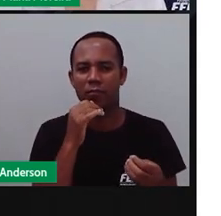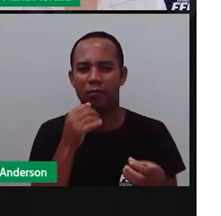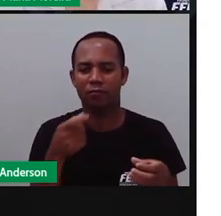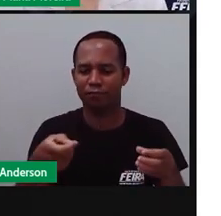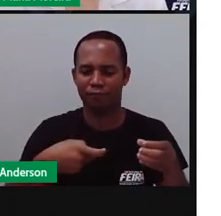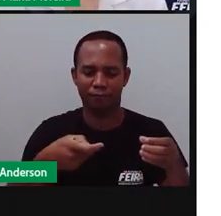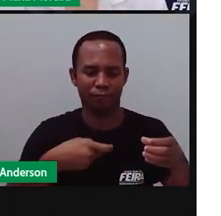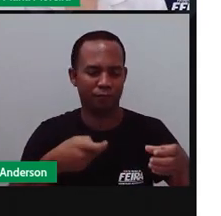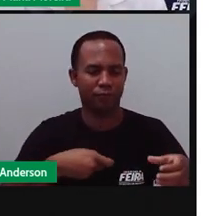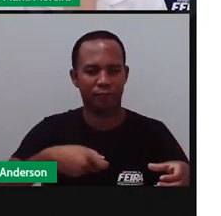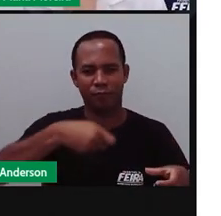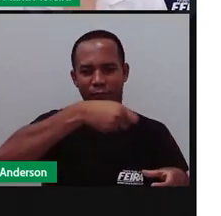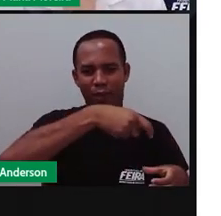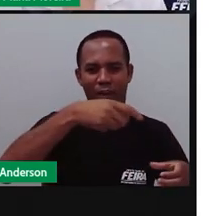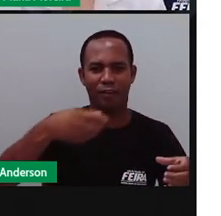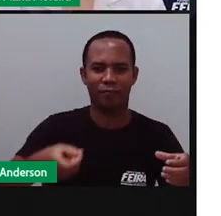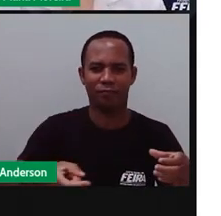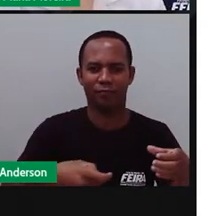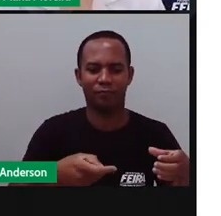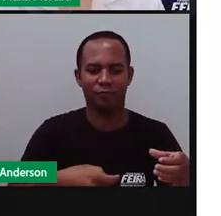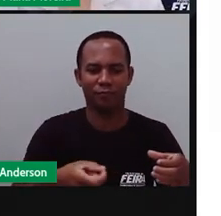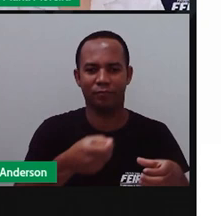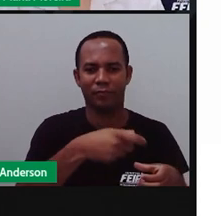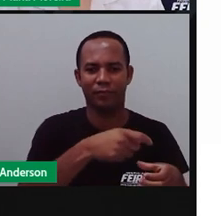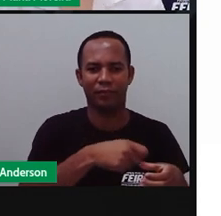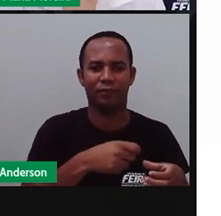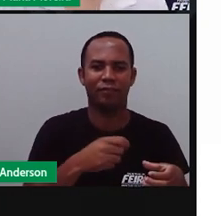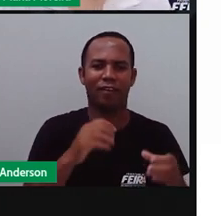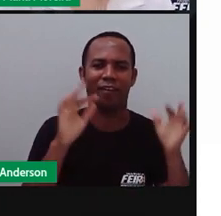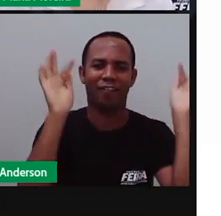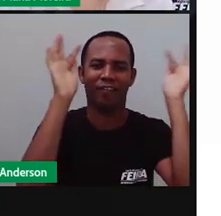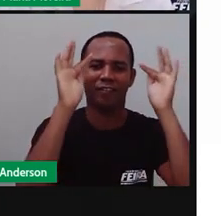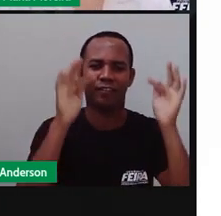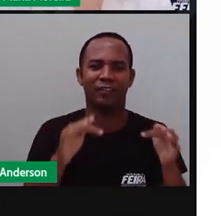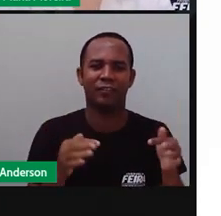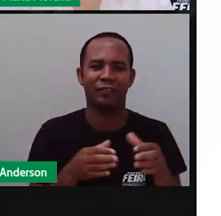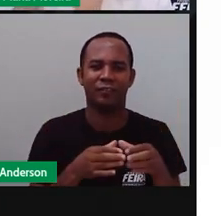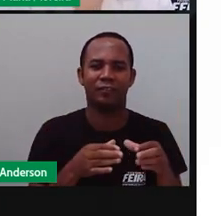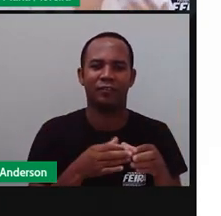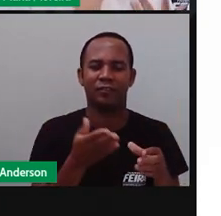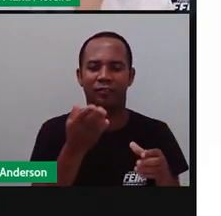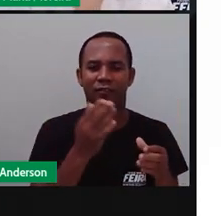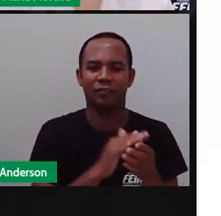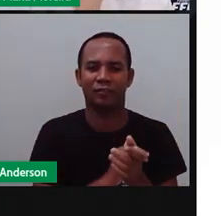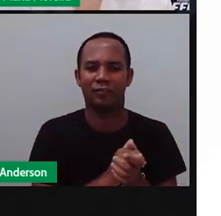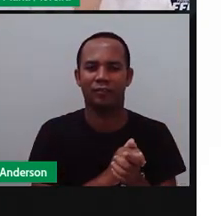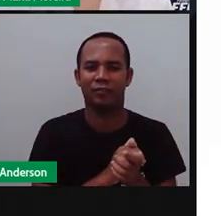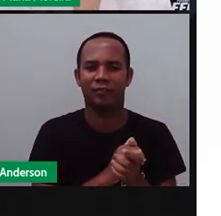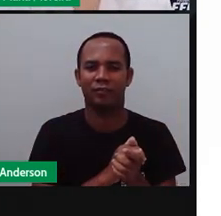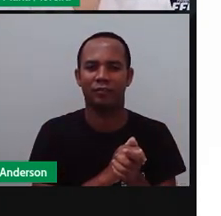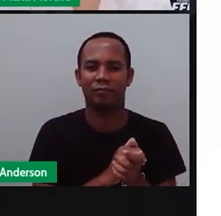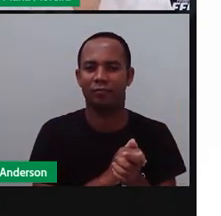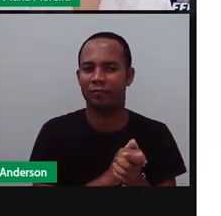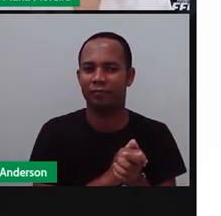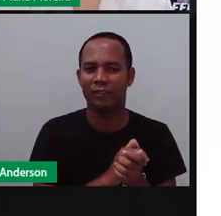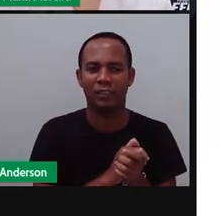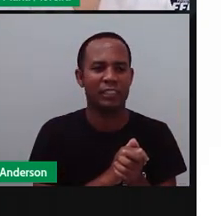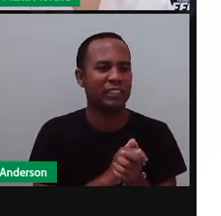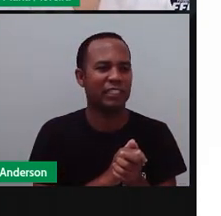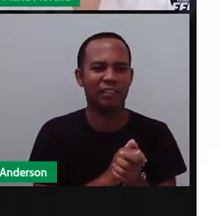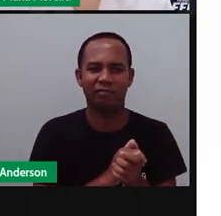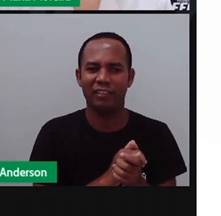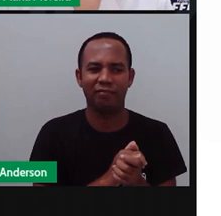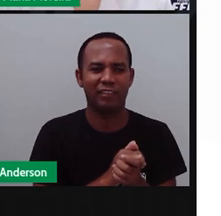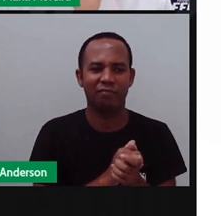Se não, me perdoem, né? Porque assim, meu hebraico é um pouco fraco. Né? Assim, falo pouca coisa sobre... E você, Anderson? Você fala hebraico?